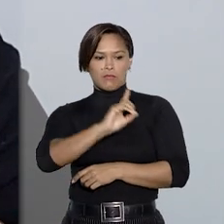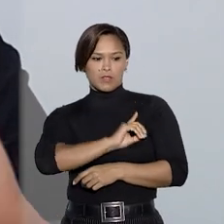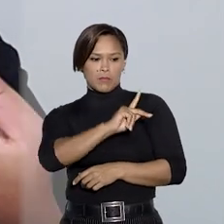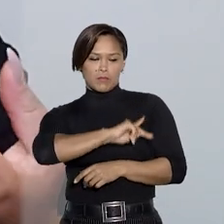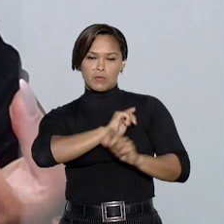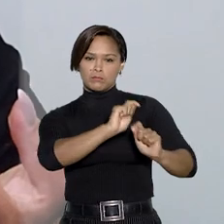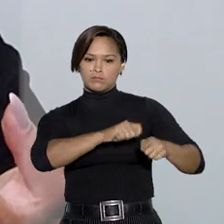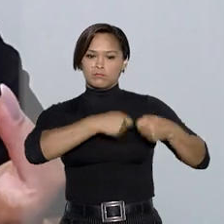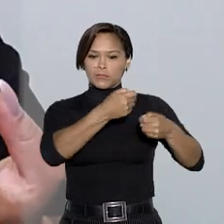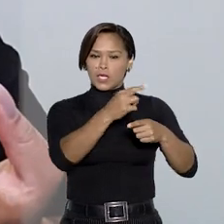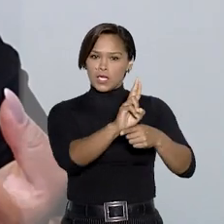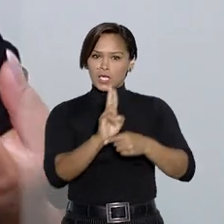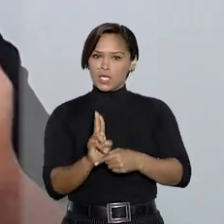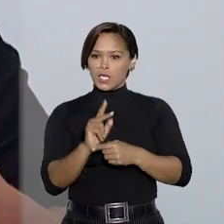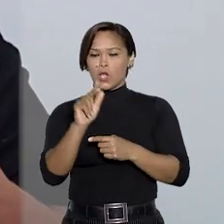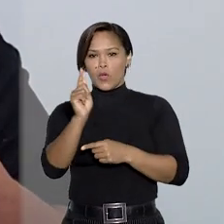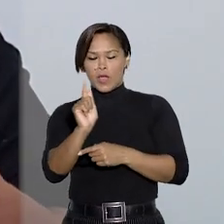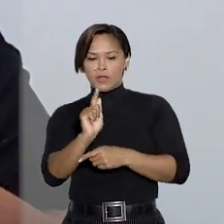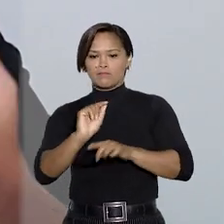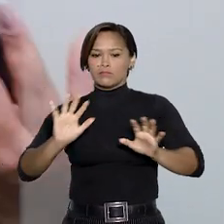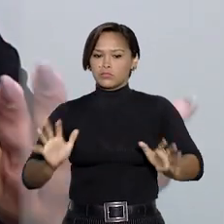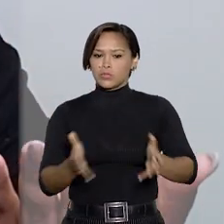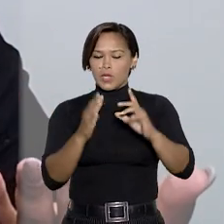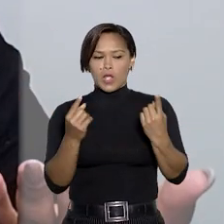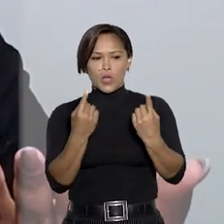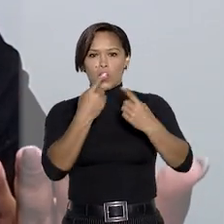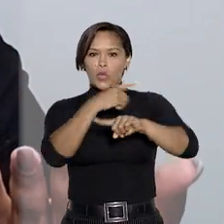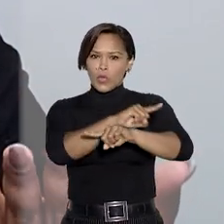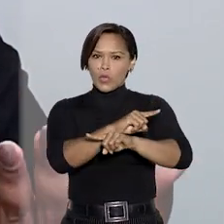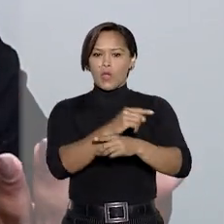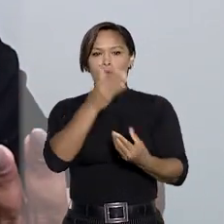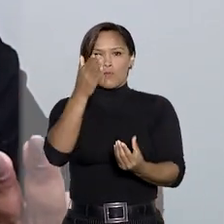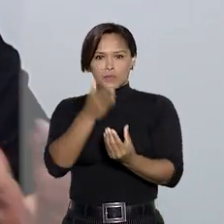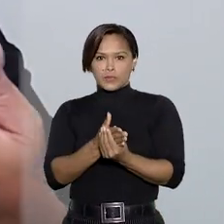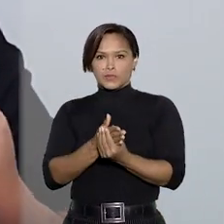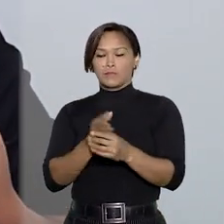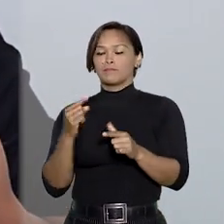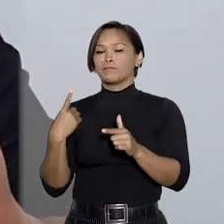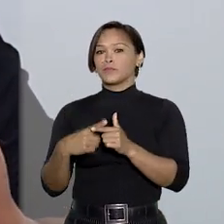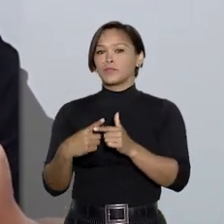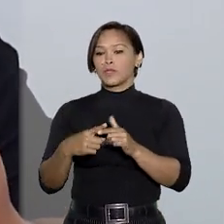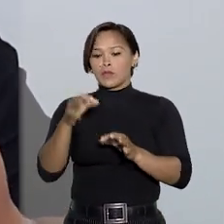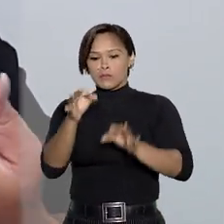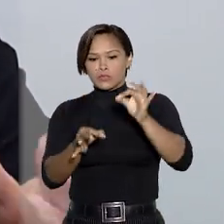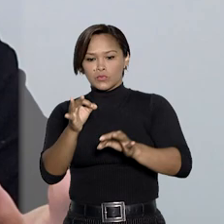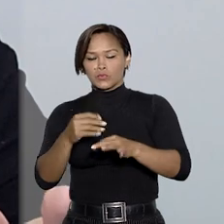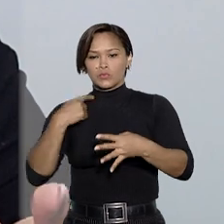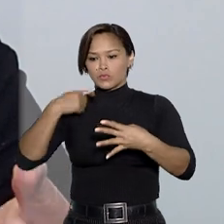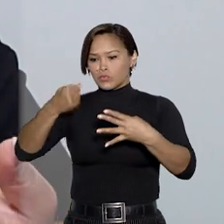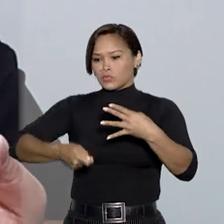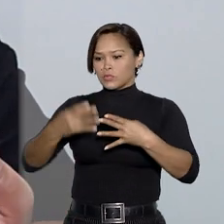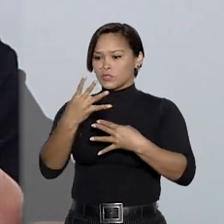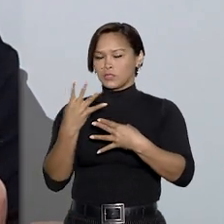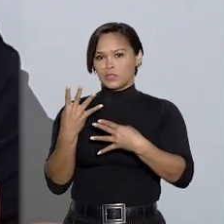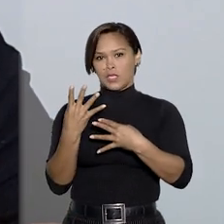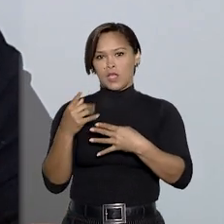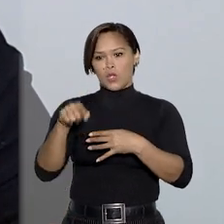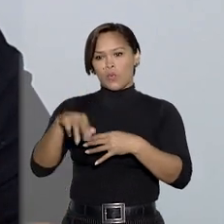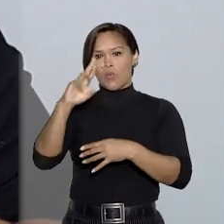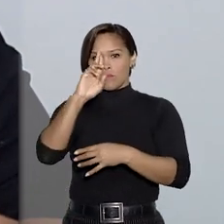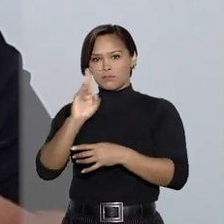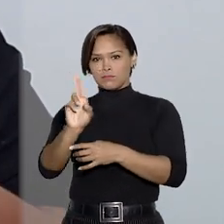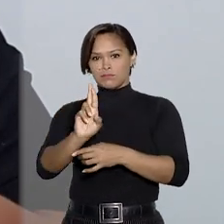Defensoria Pública de Goiás, se manifestou contra a remessa do processo, mas o juiz da Quarta Vara Federal do Estado